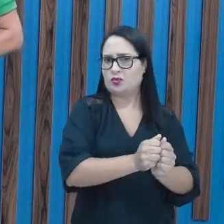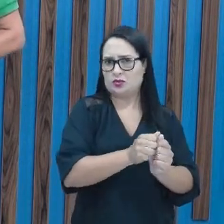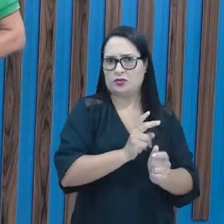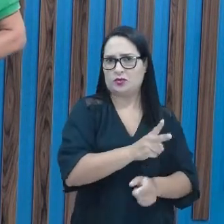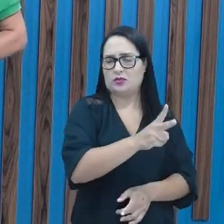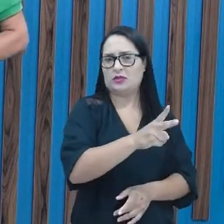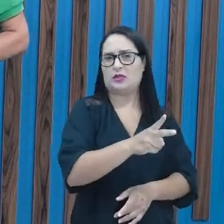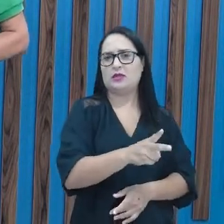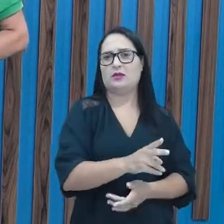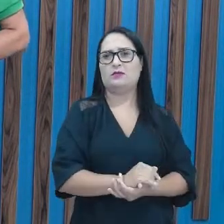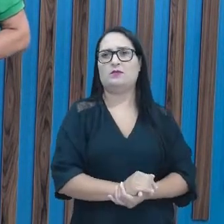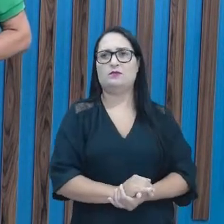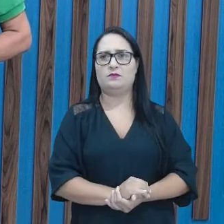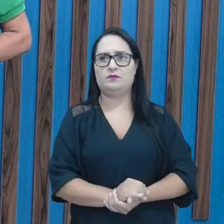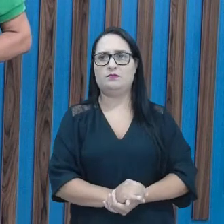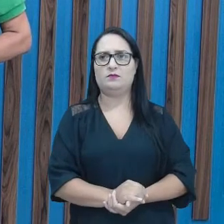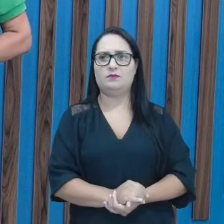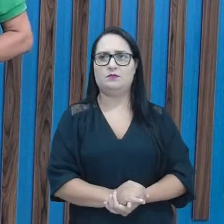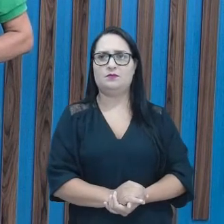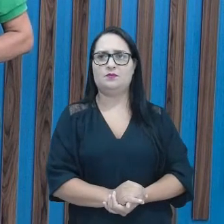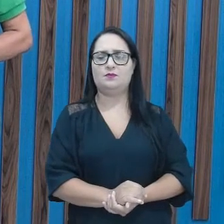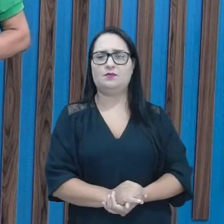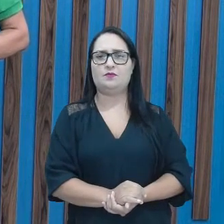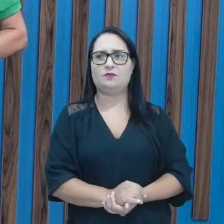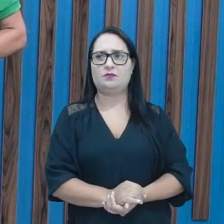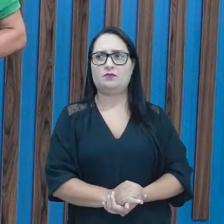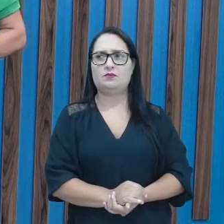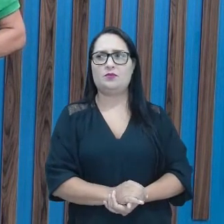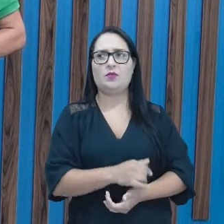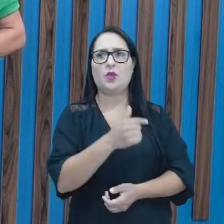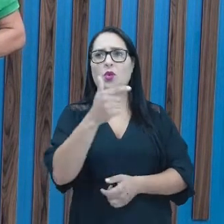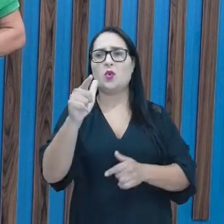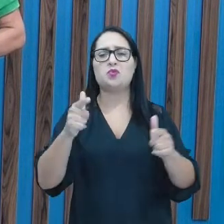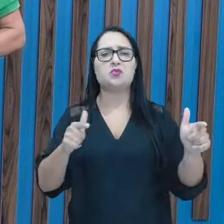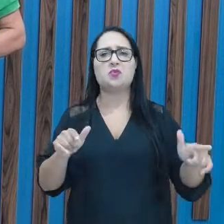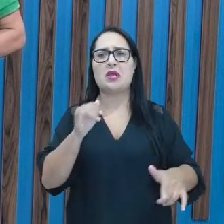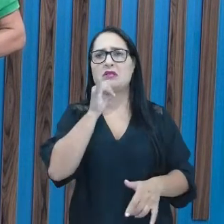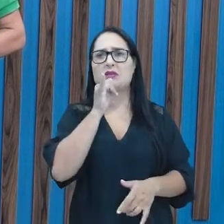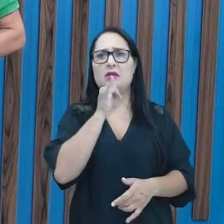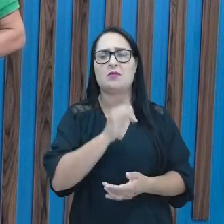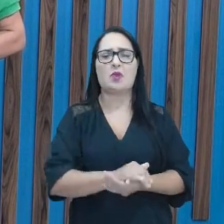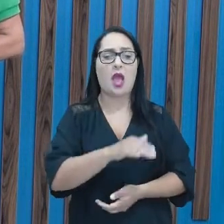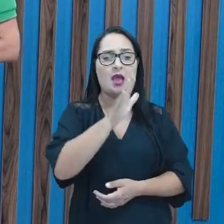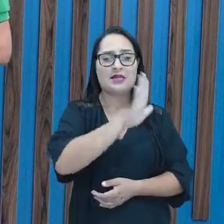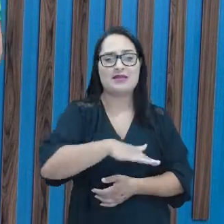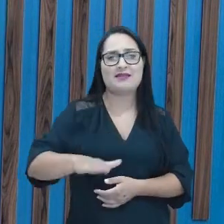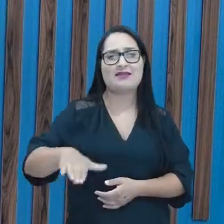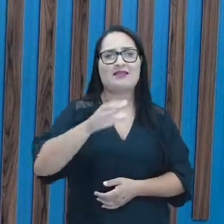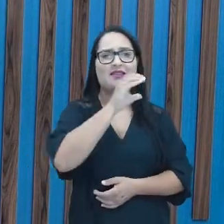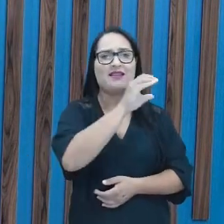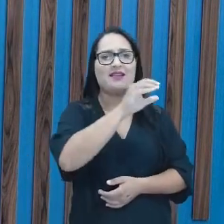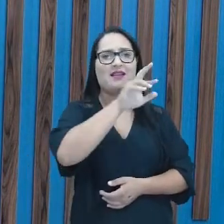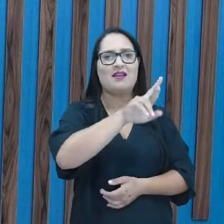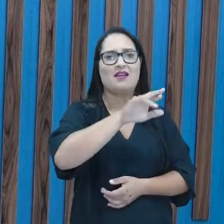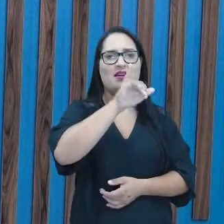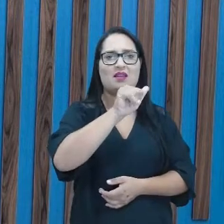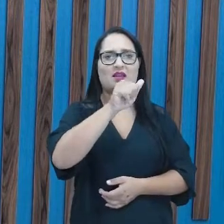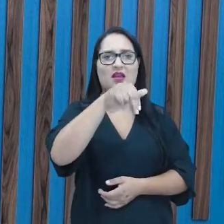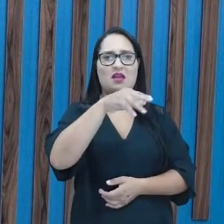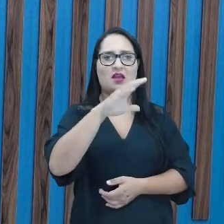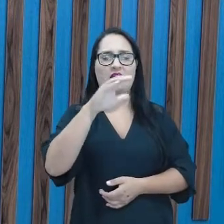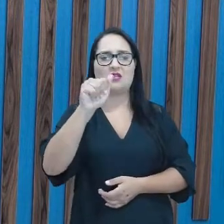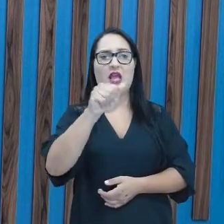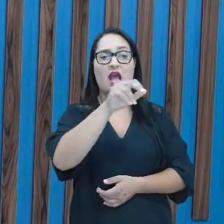o encontro consonantal inseparável. Outros exemplos, criança, olha, cr